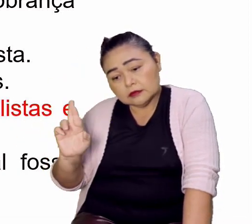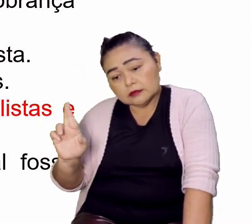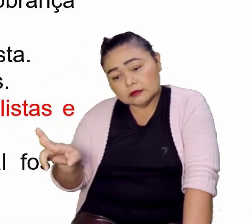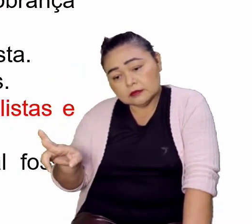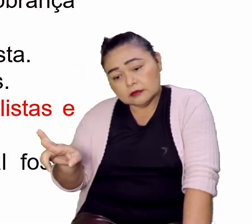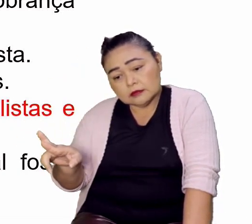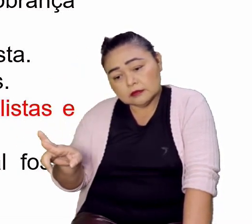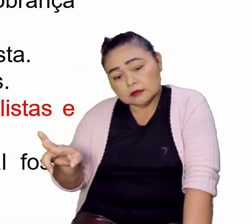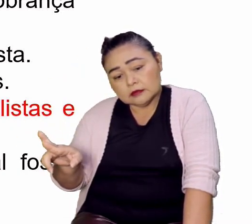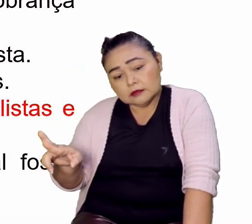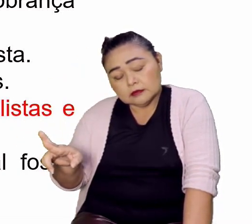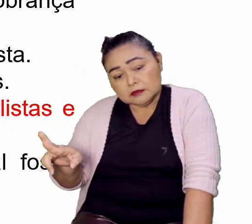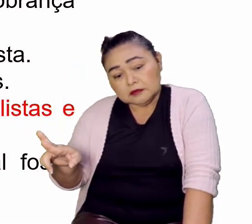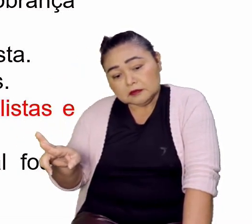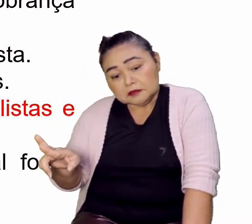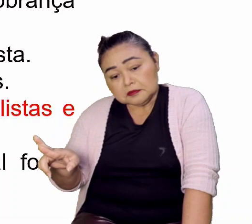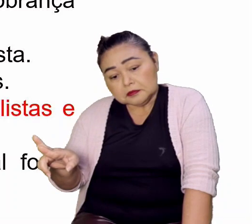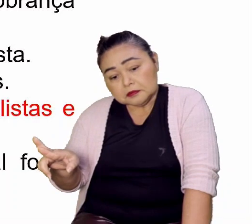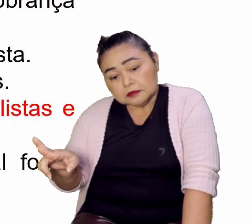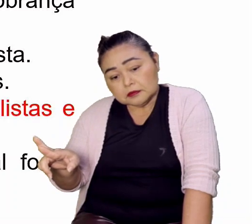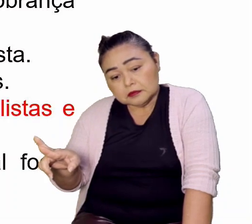é essa. Correto?